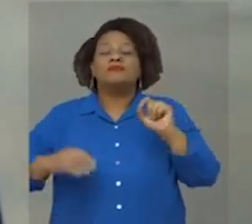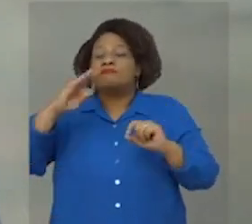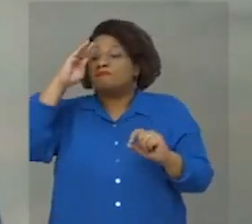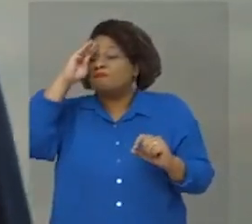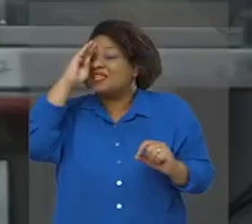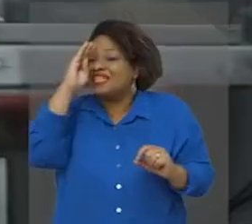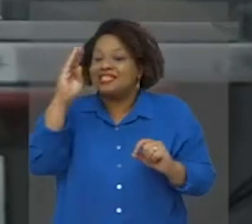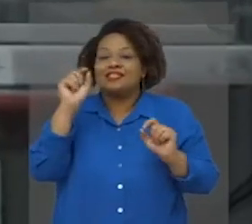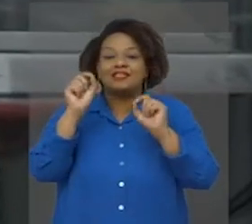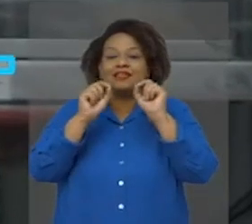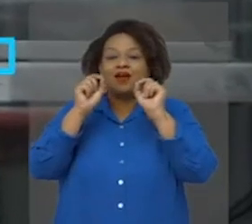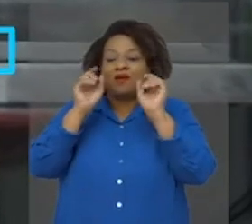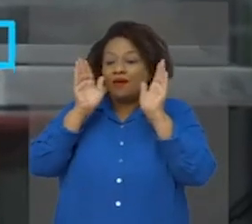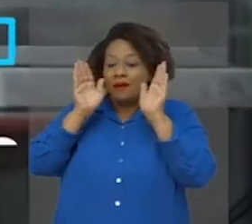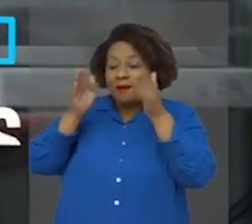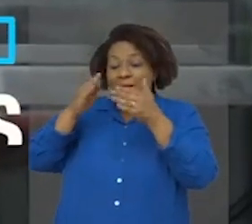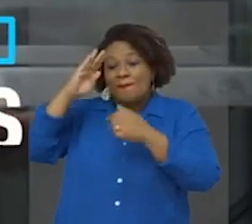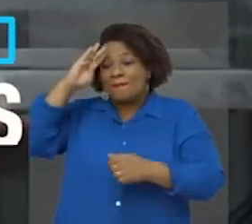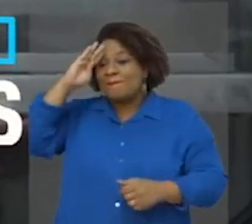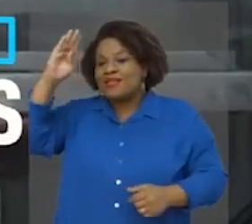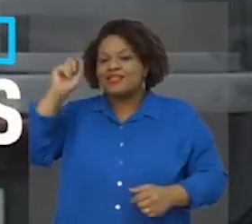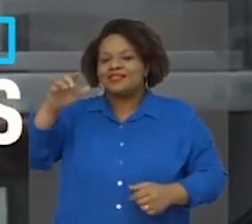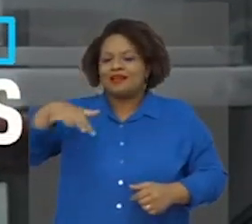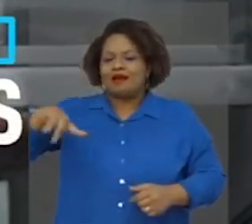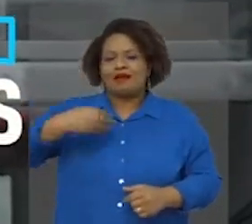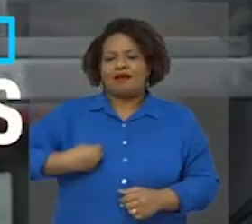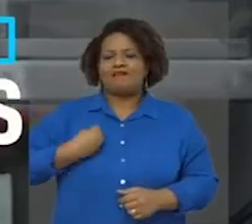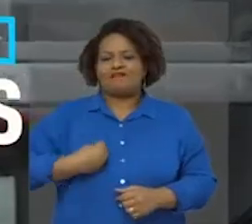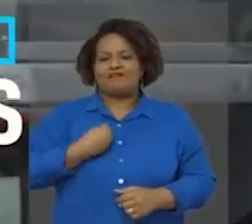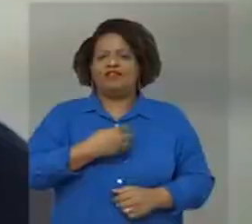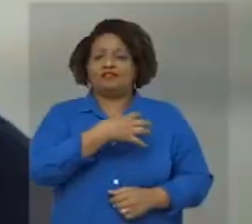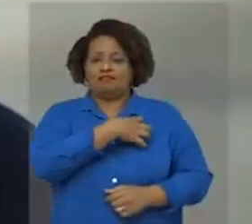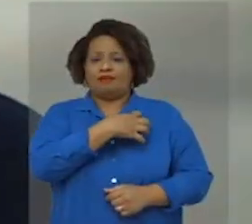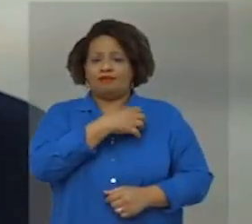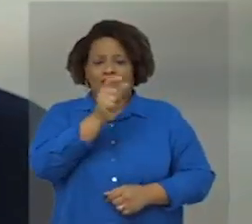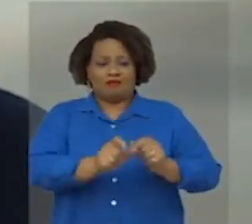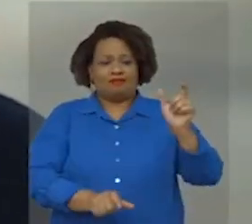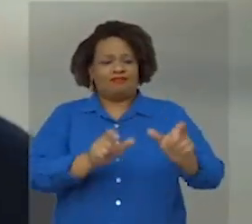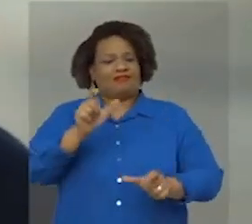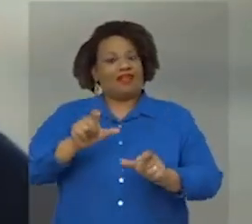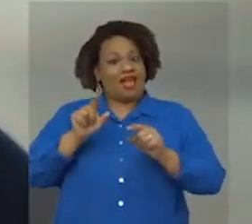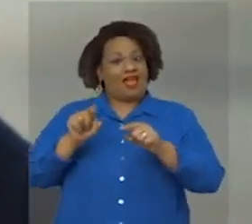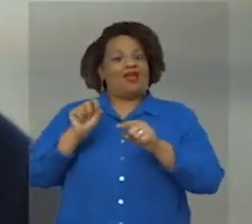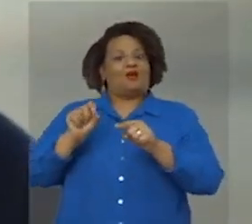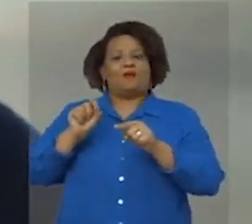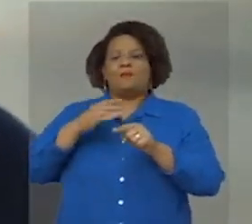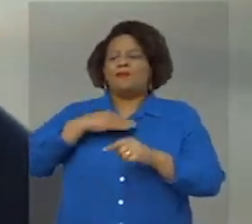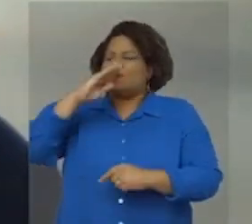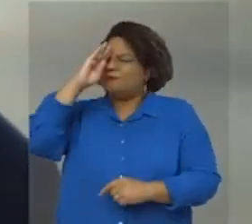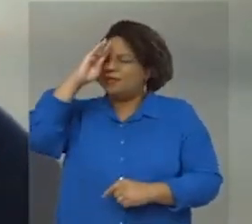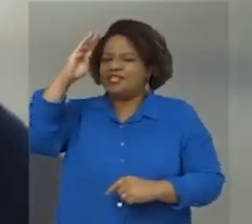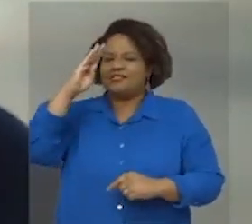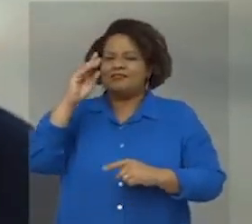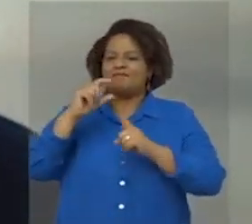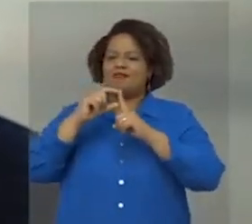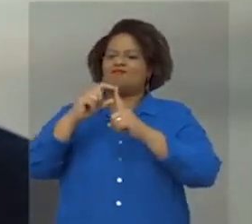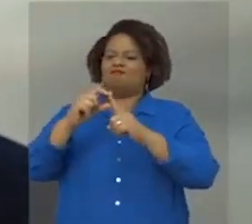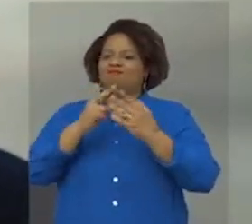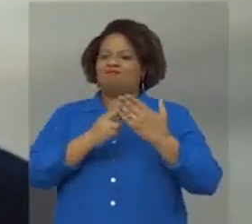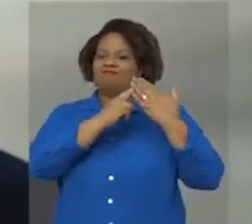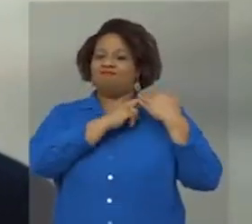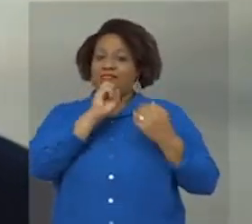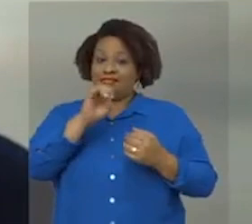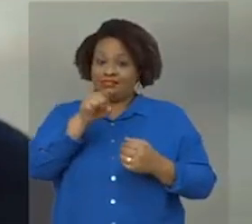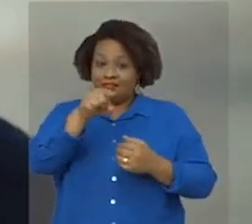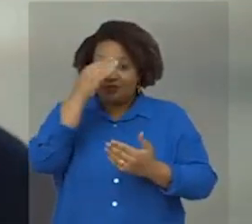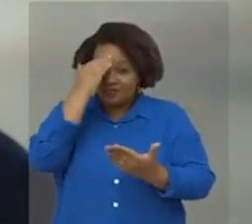sobretudo, focar no que é essencial para a vida dos baianos. Este será o meu principal compromisso, se eu tiver a